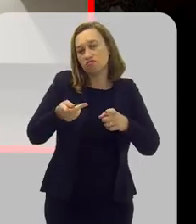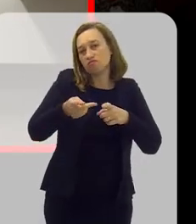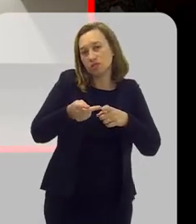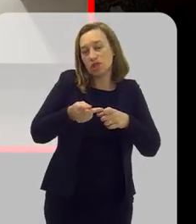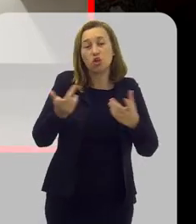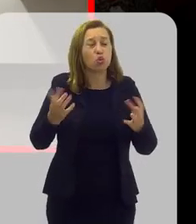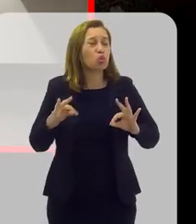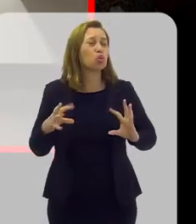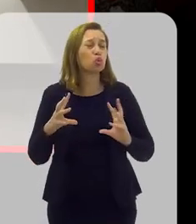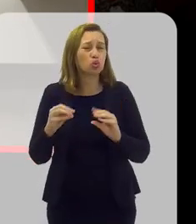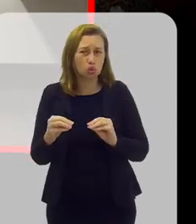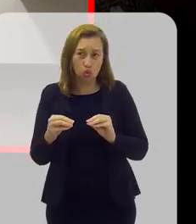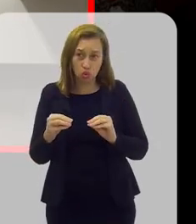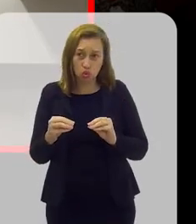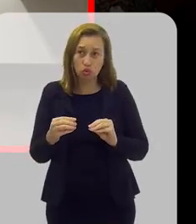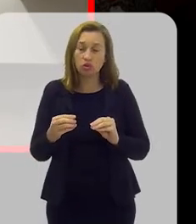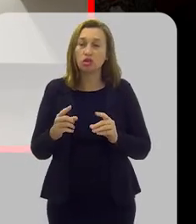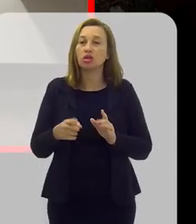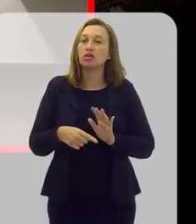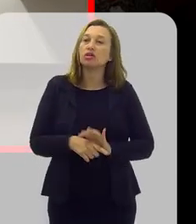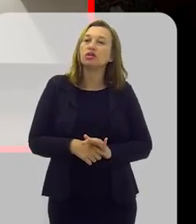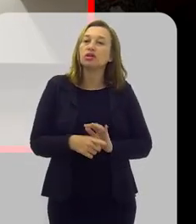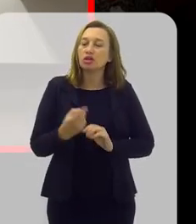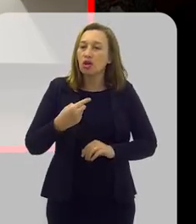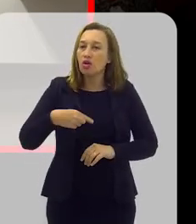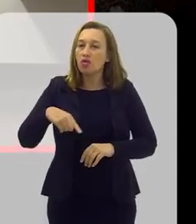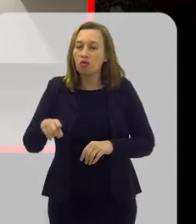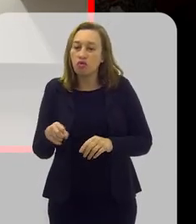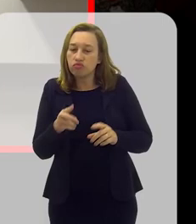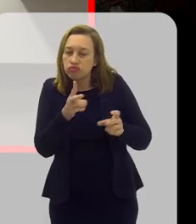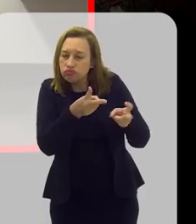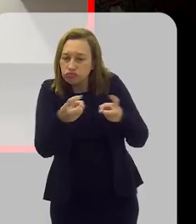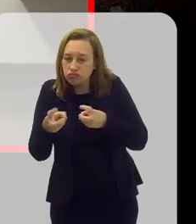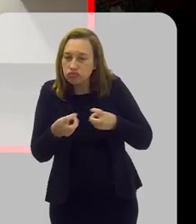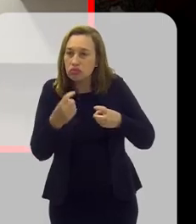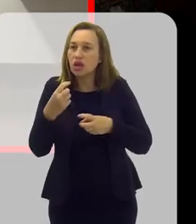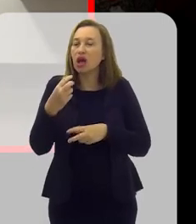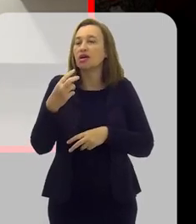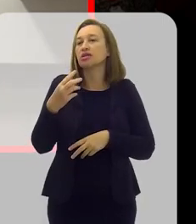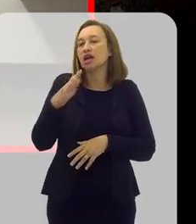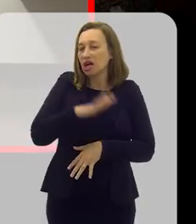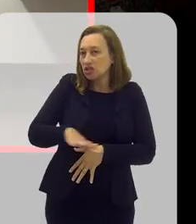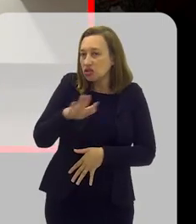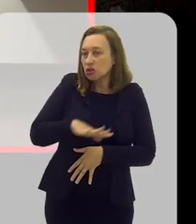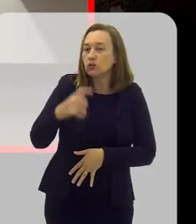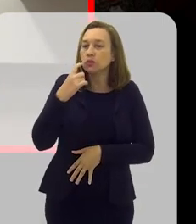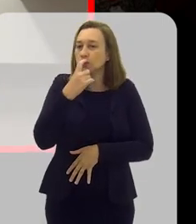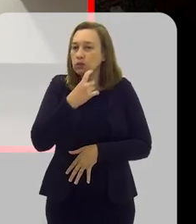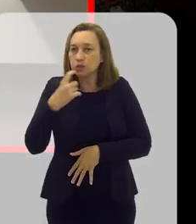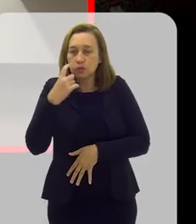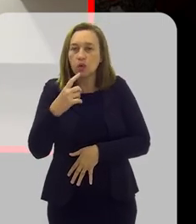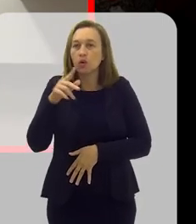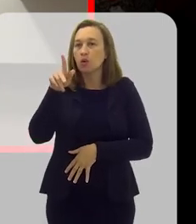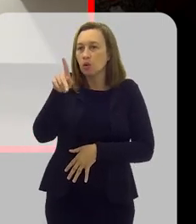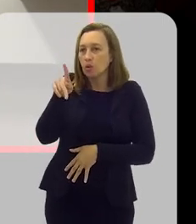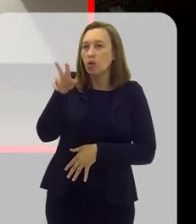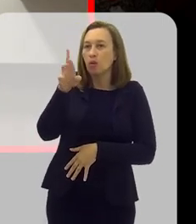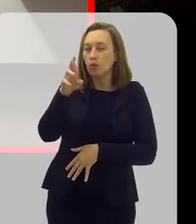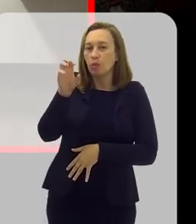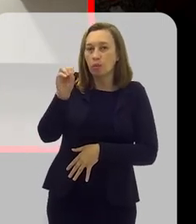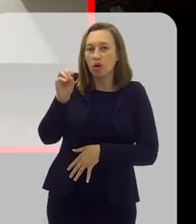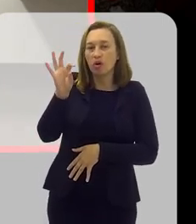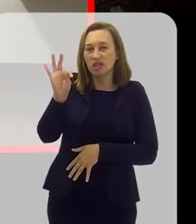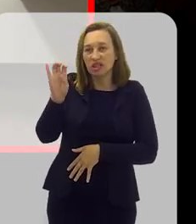né? Então, eu quando vou faço os atendimentos das crianças, próteses. A gente faz todos os tipos de procedimentos